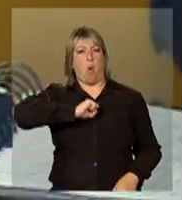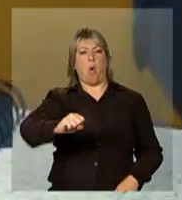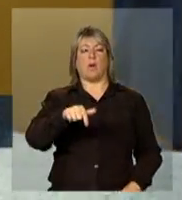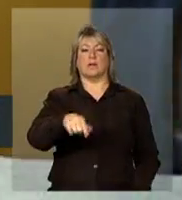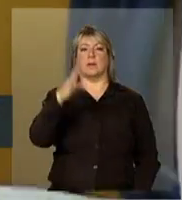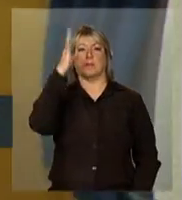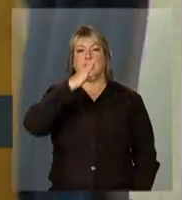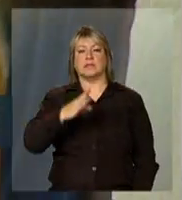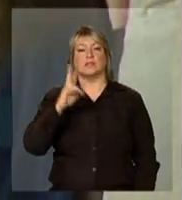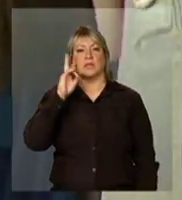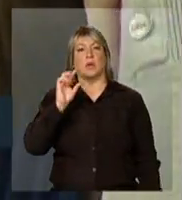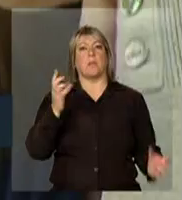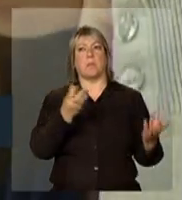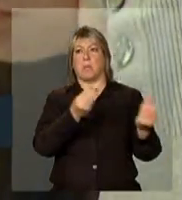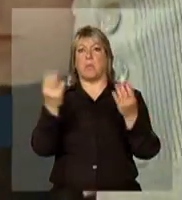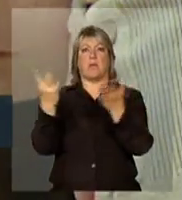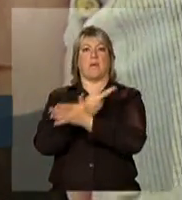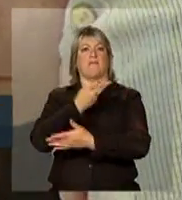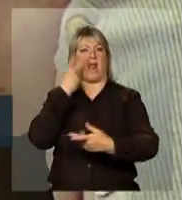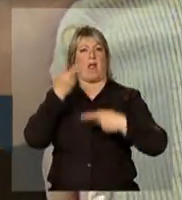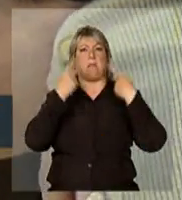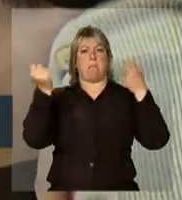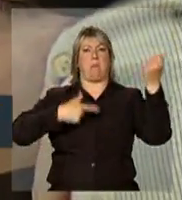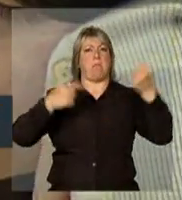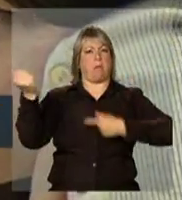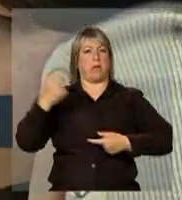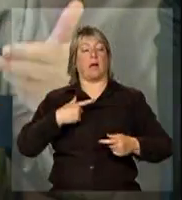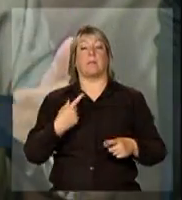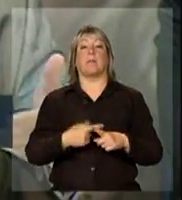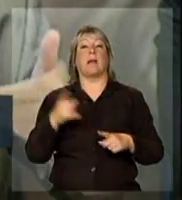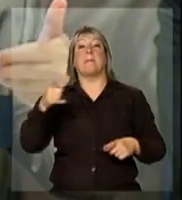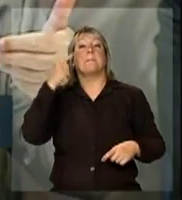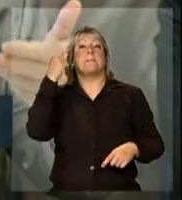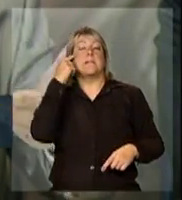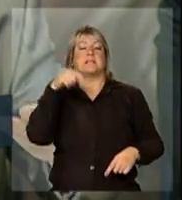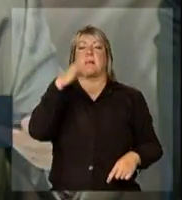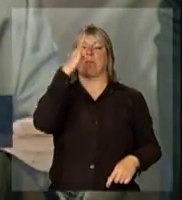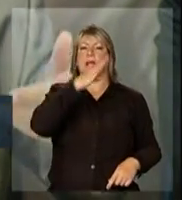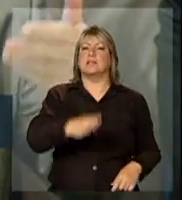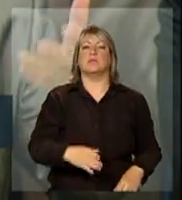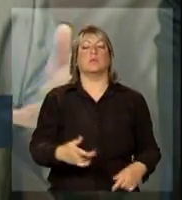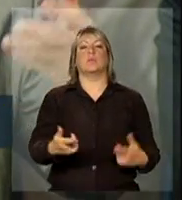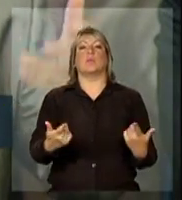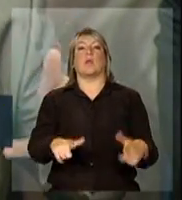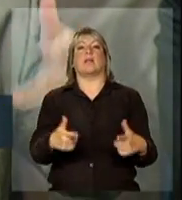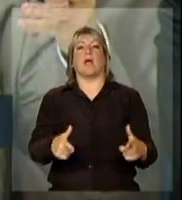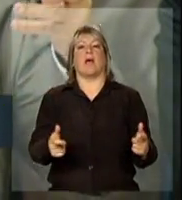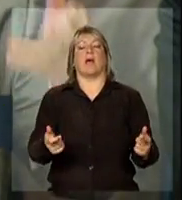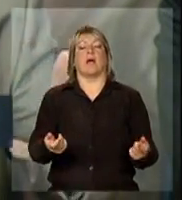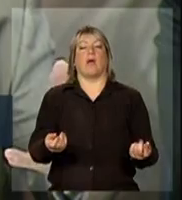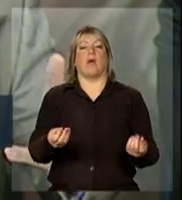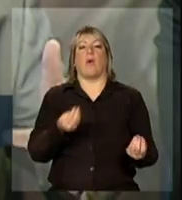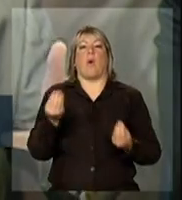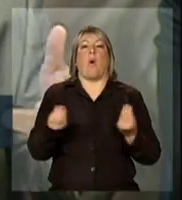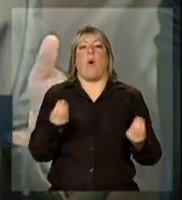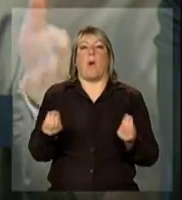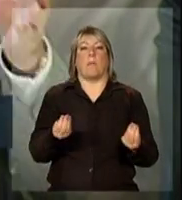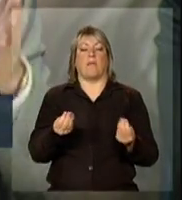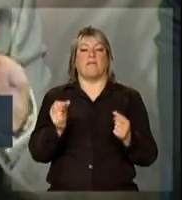cientistas internacionais. por quê? Porque imaginou que o Brasil não tinha estrutura nem capacidade para construir uma agenda